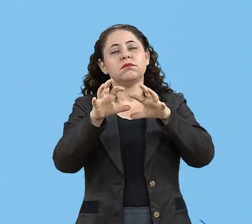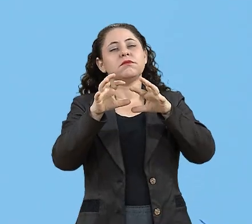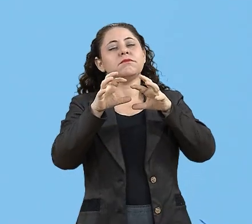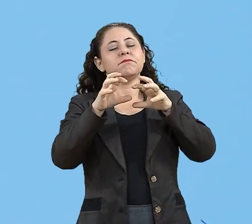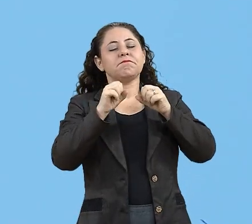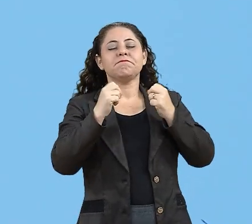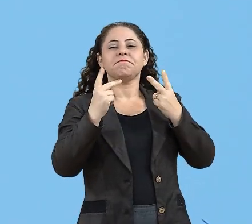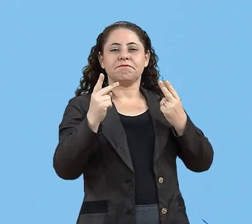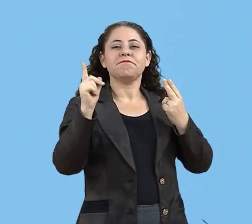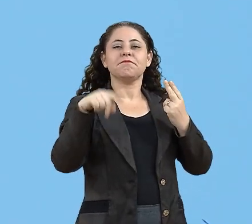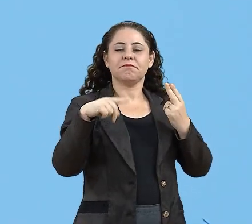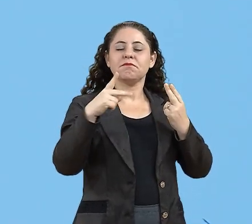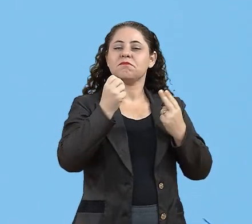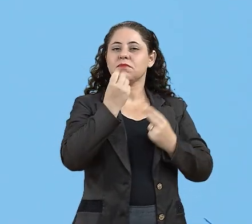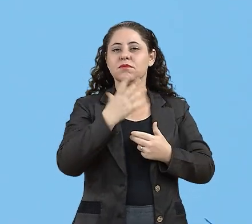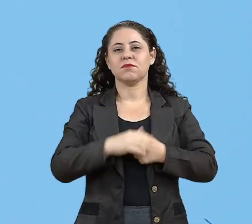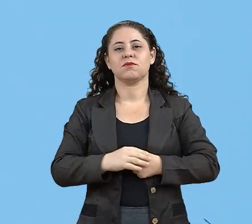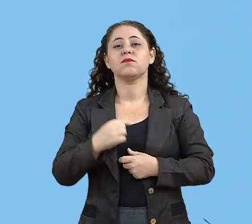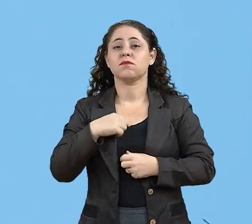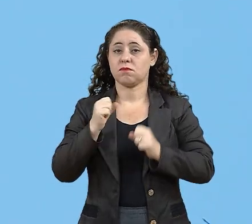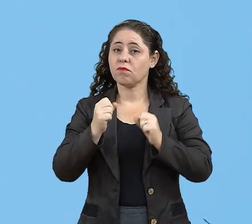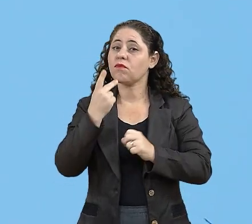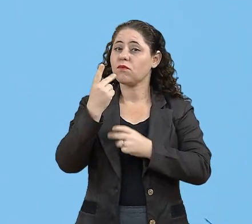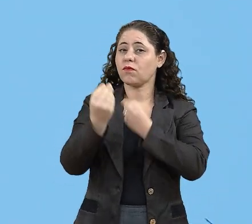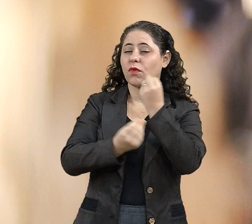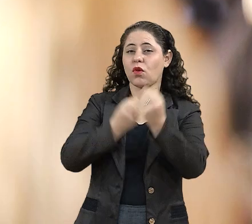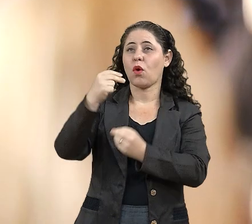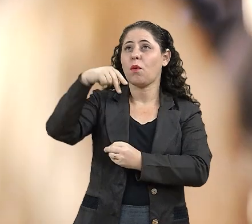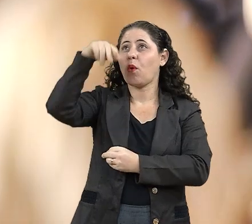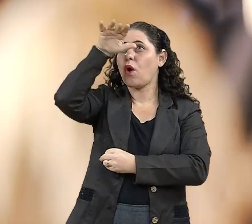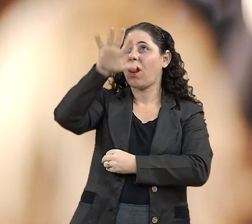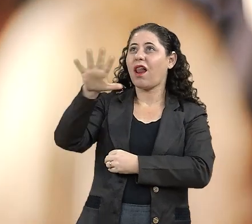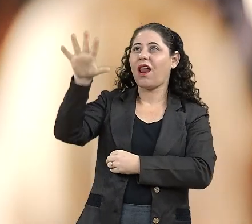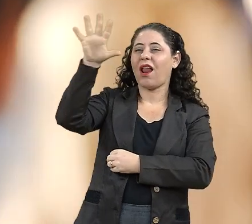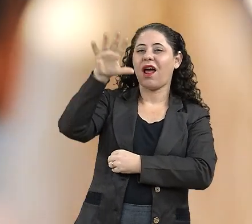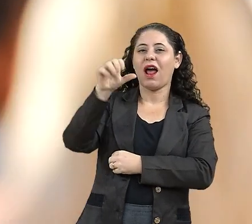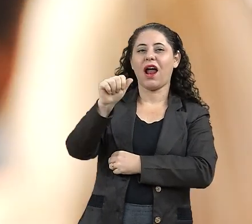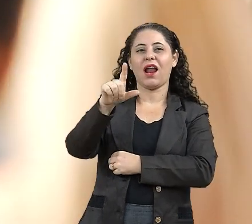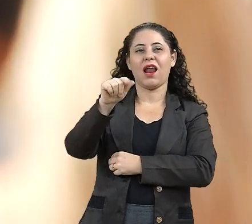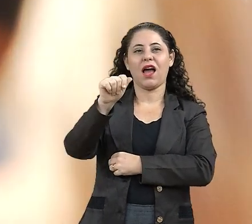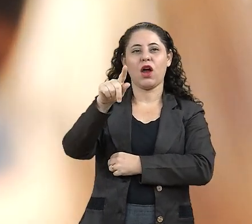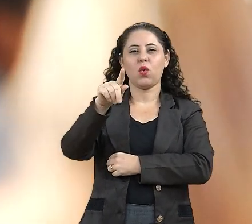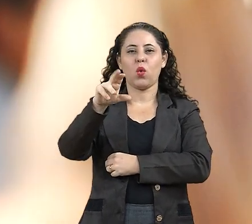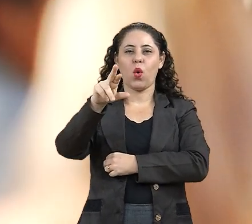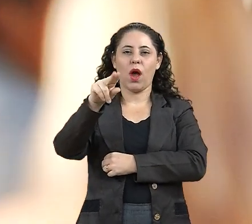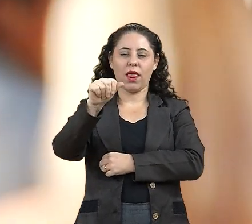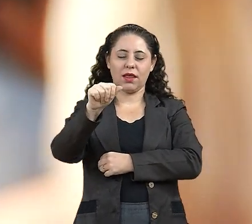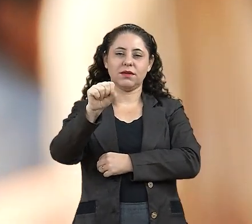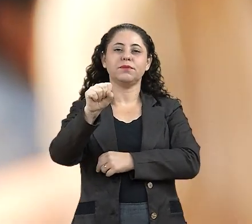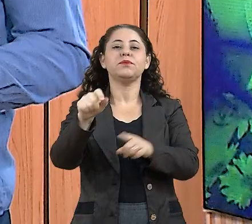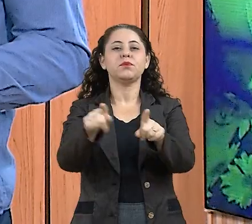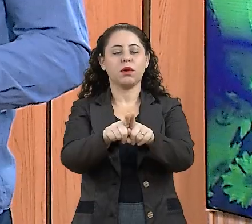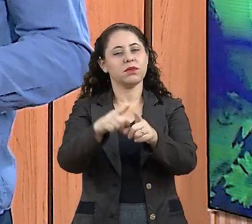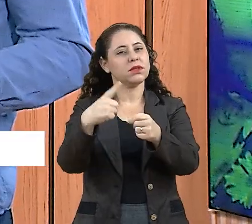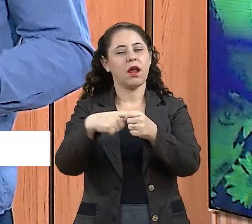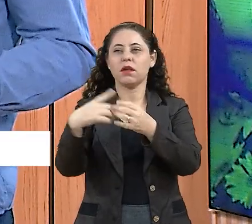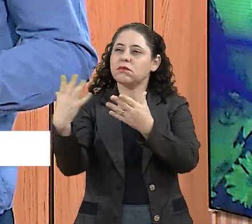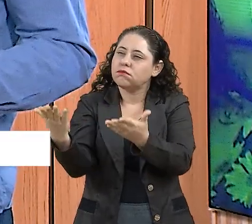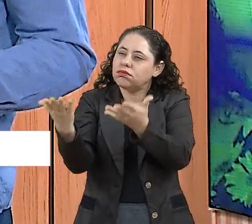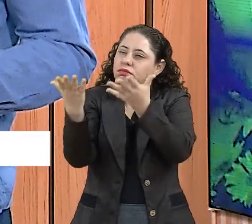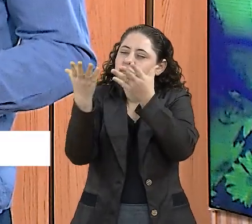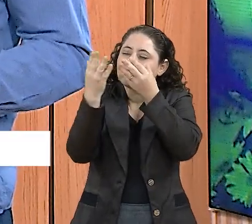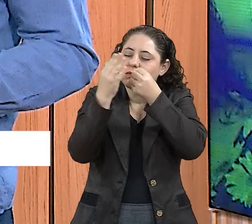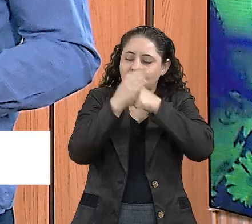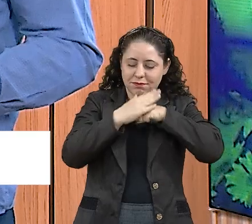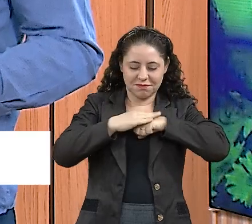É verdade. Eu posso dizer que como nordestina, alagoana, fui acolhida por esse estado, por essa cidade, de maneira